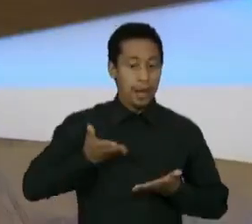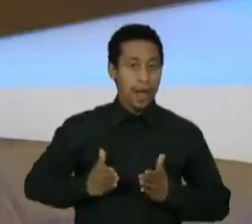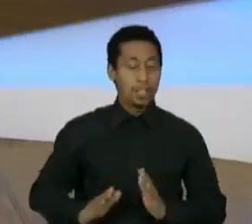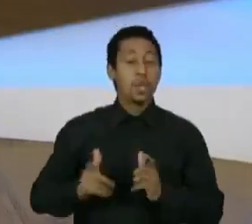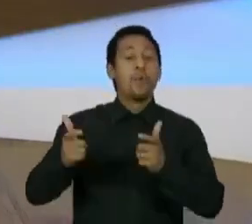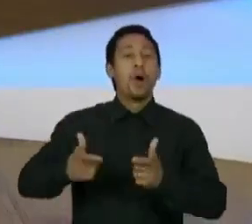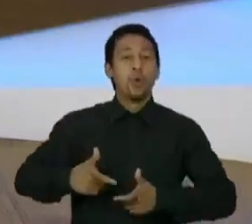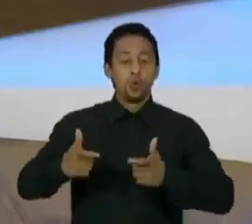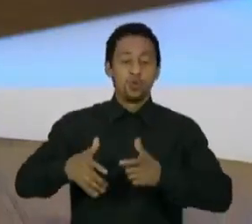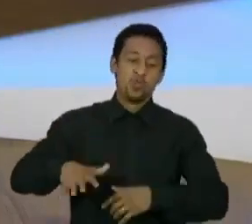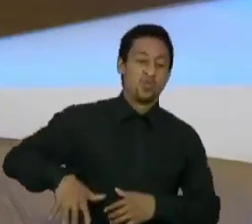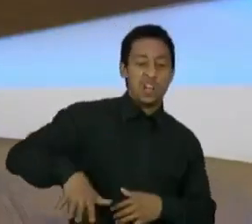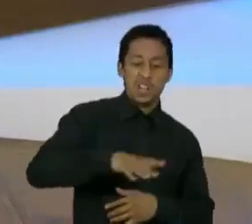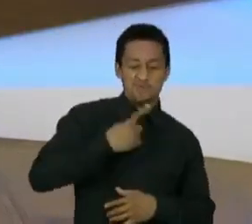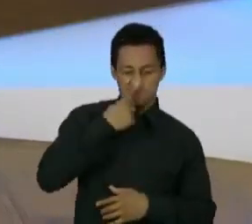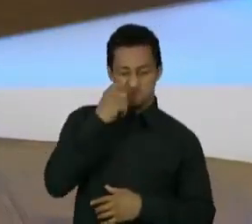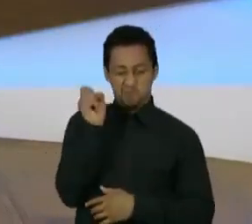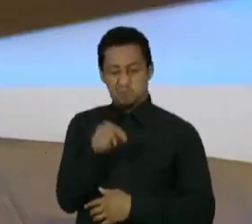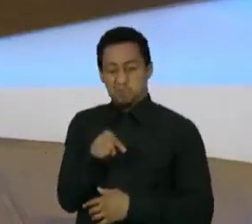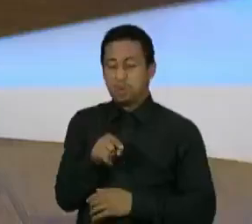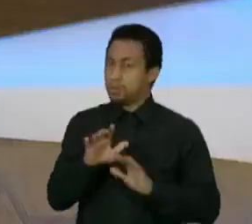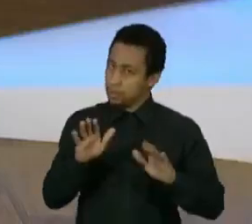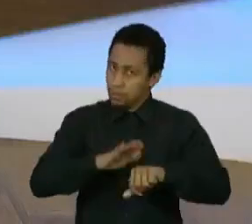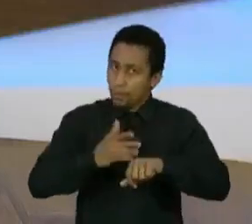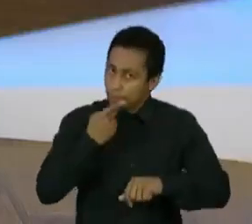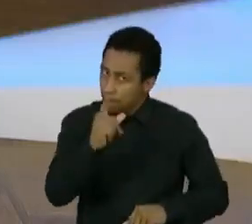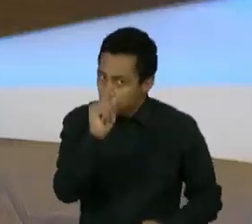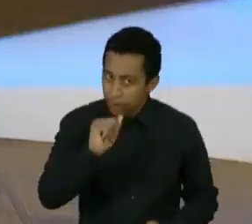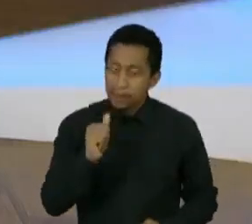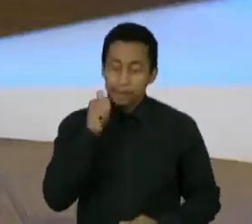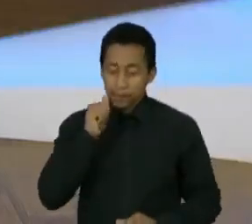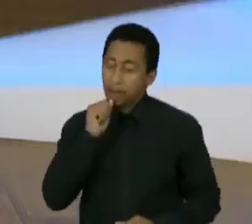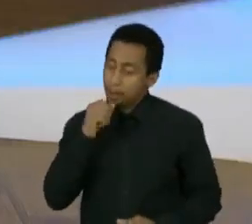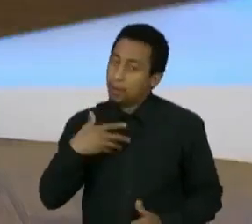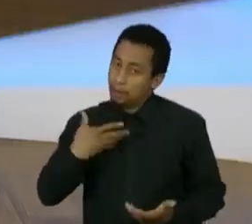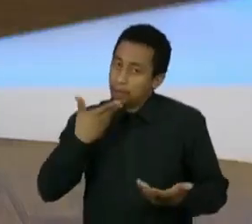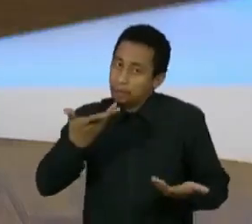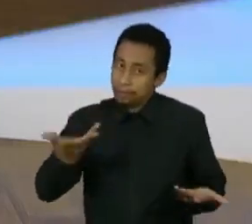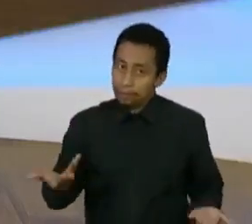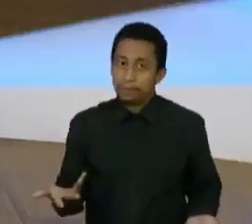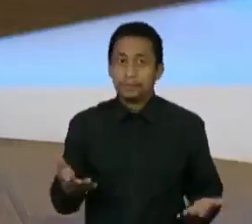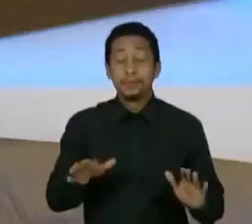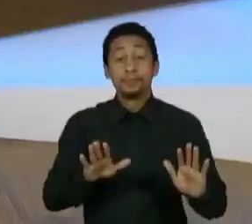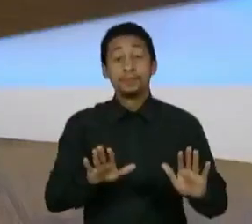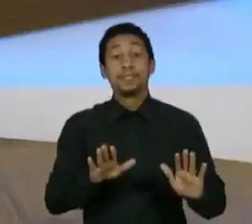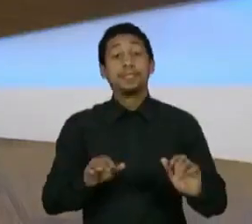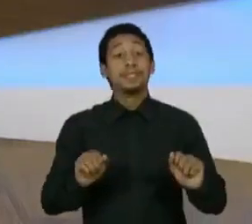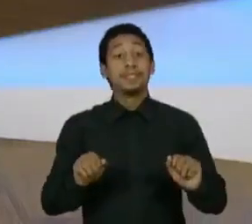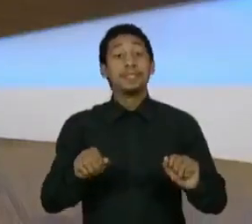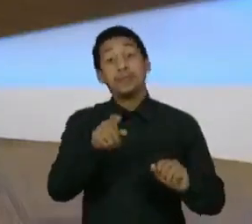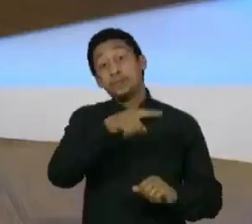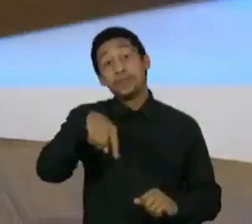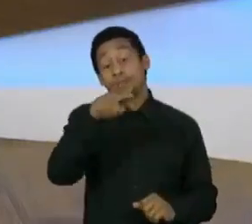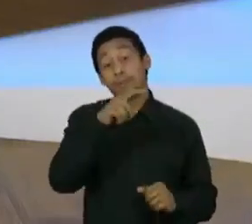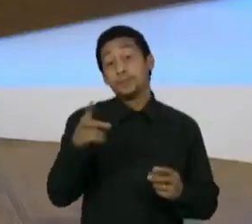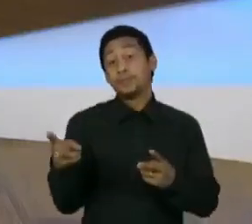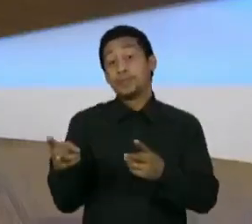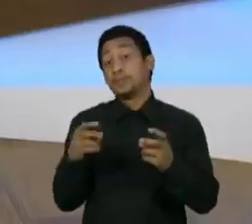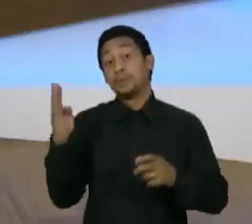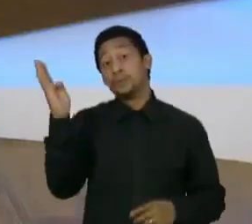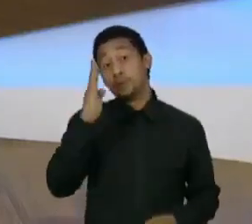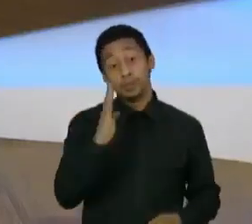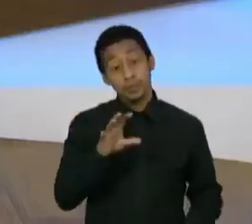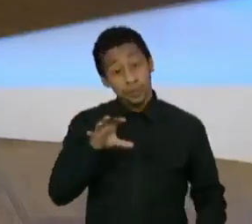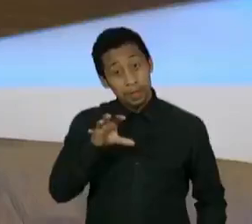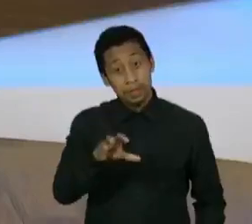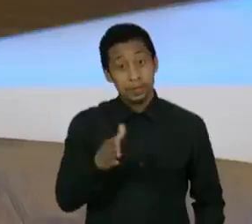Mas que emerge desse lugar terrível da história do Brasil, para que vejamos que nós também fazemos, que o Brasil também é isso.